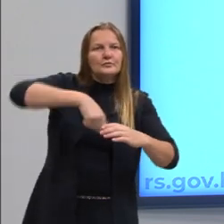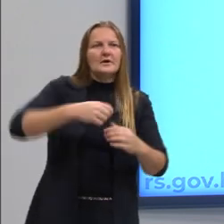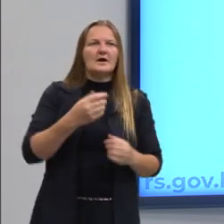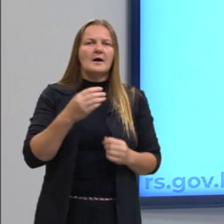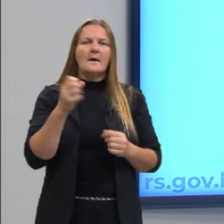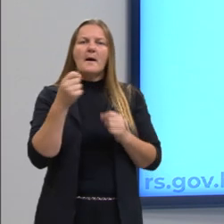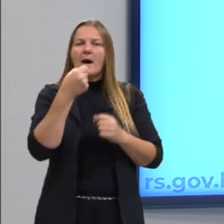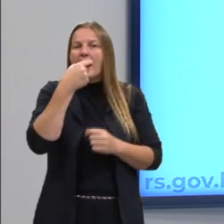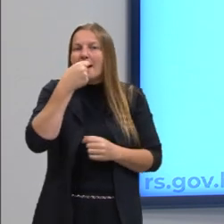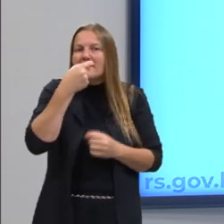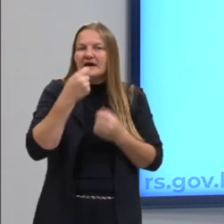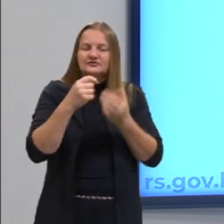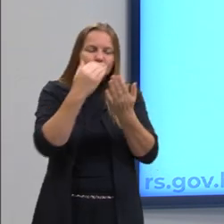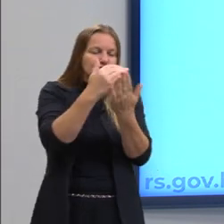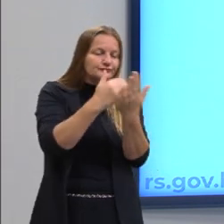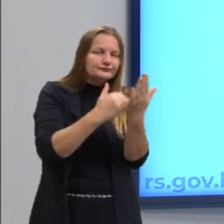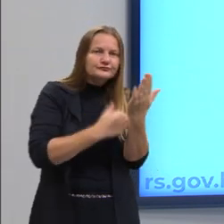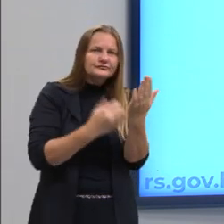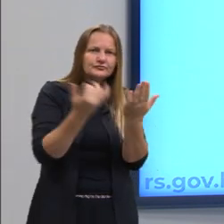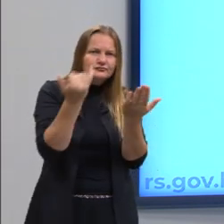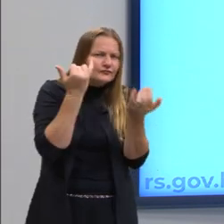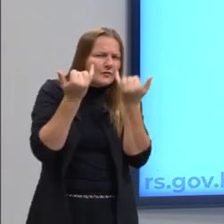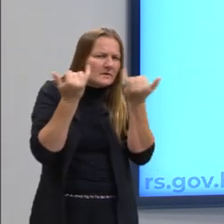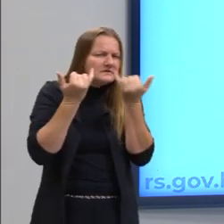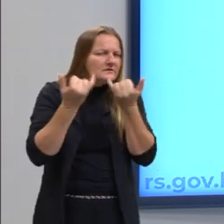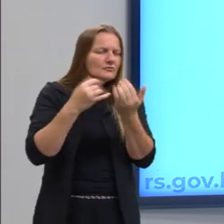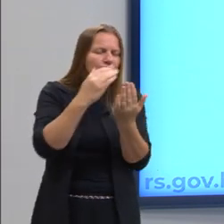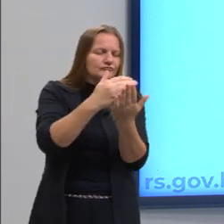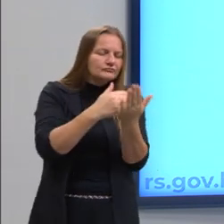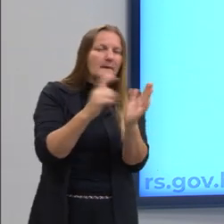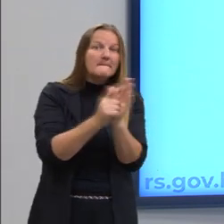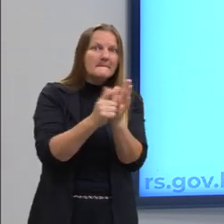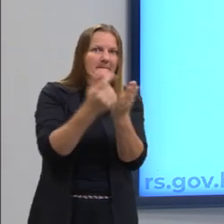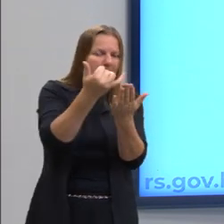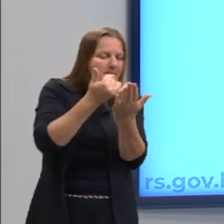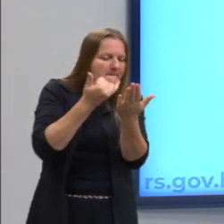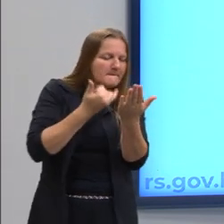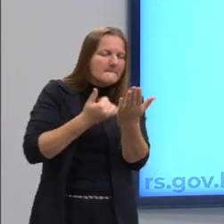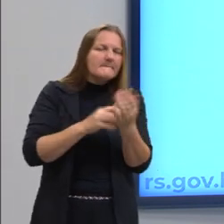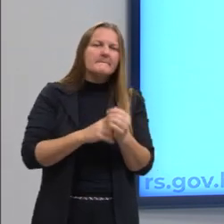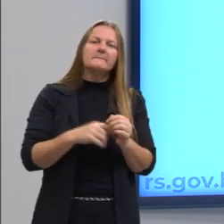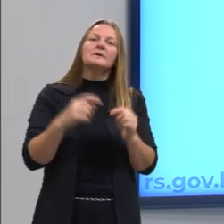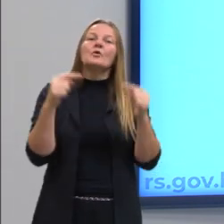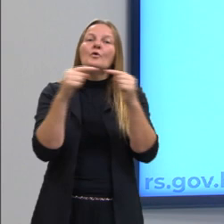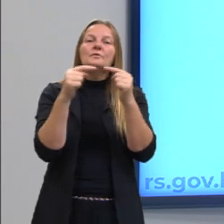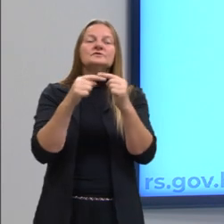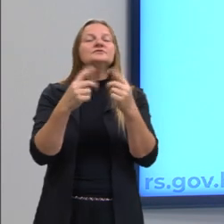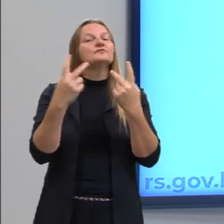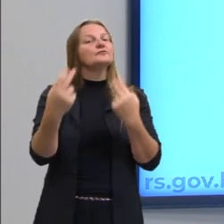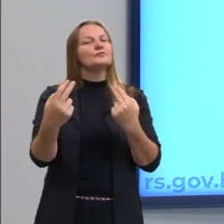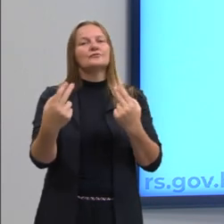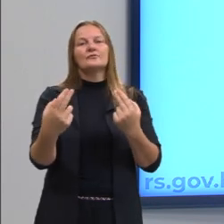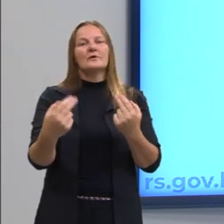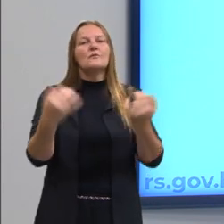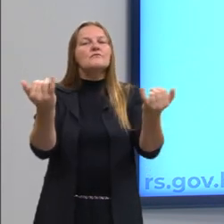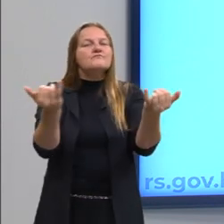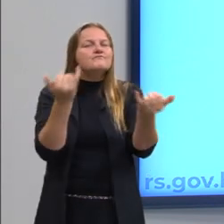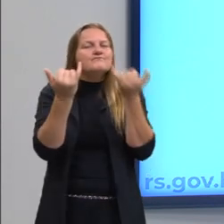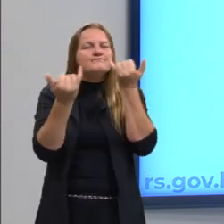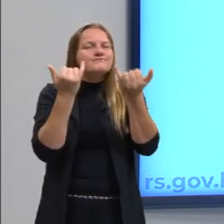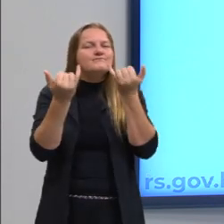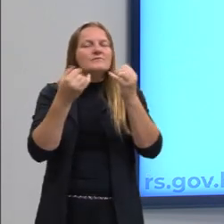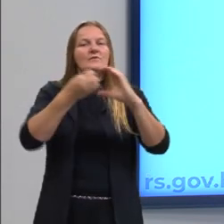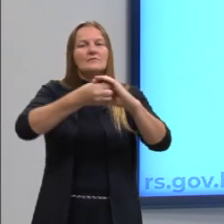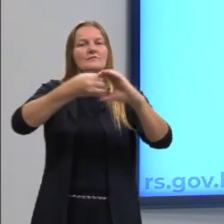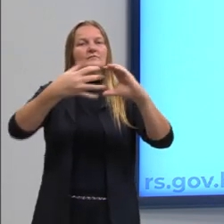bulas. Todos eles possuem um objetivo comum segundo as suas